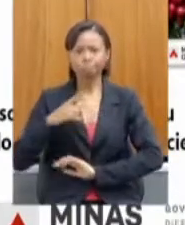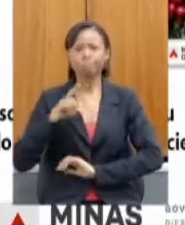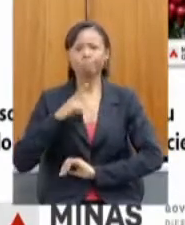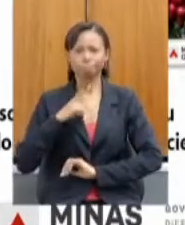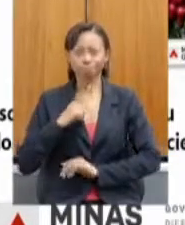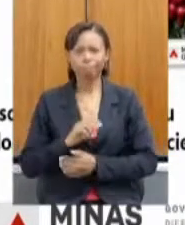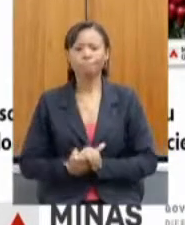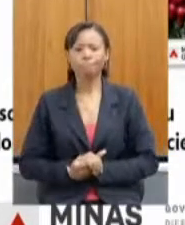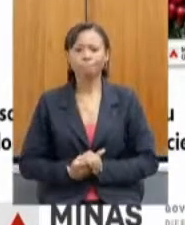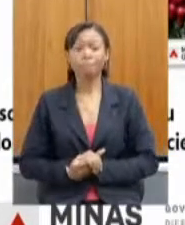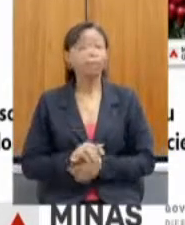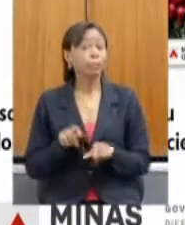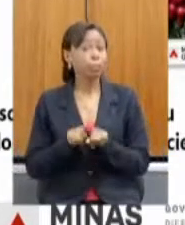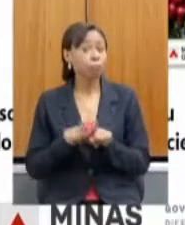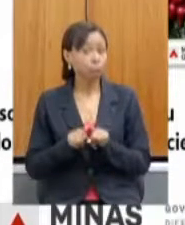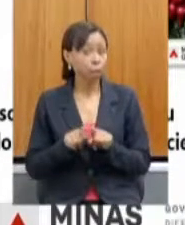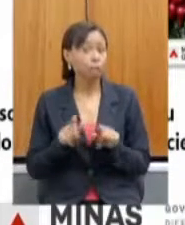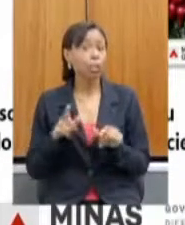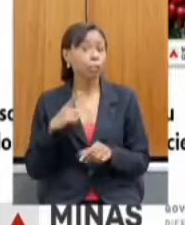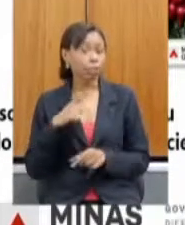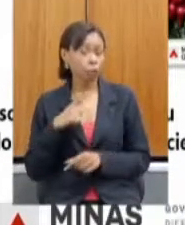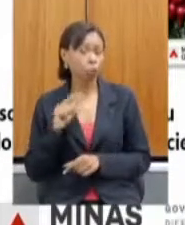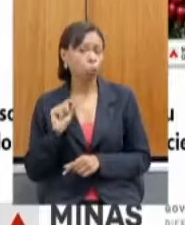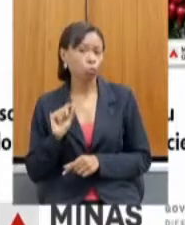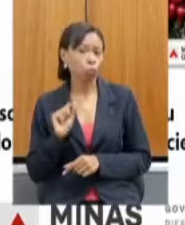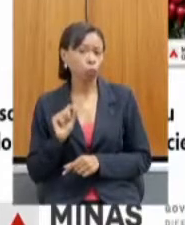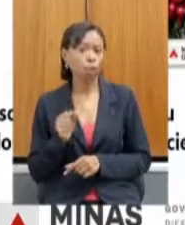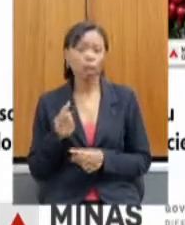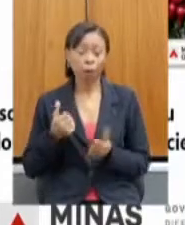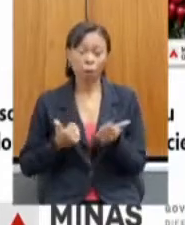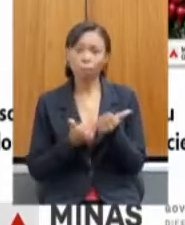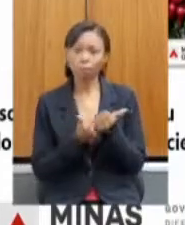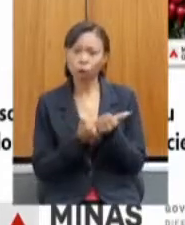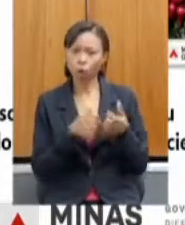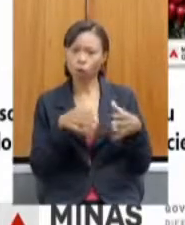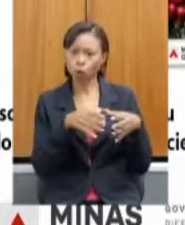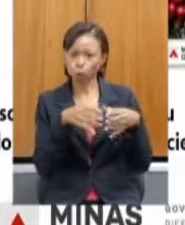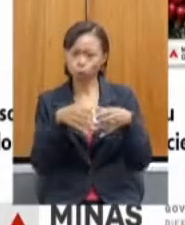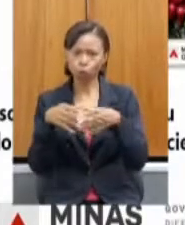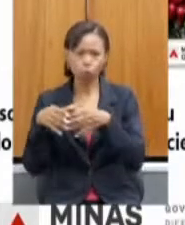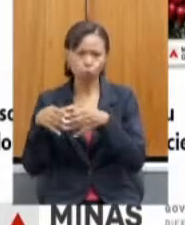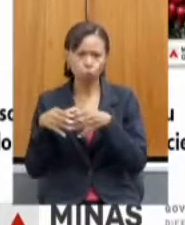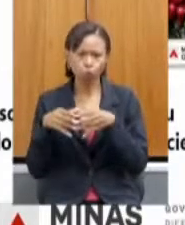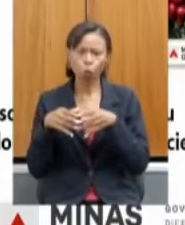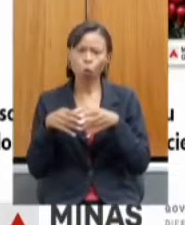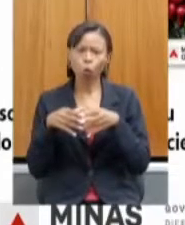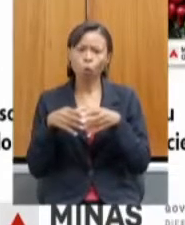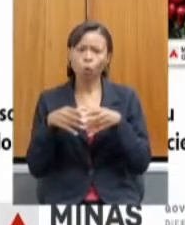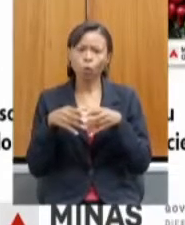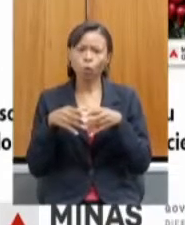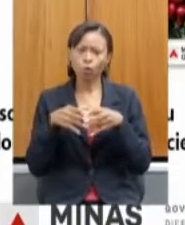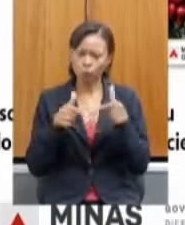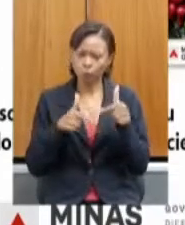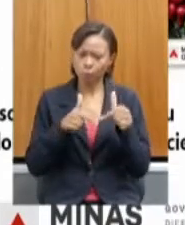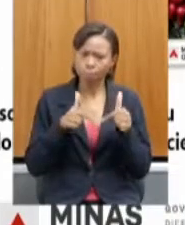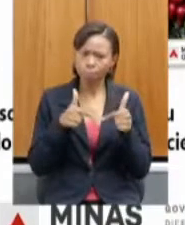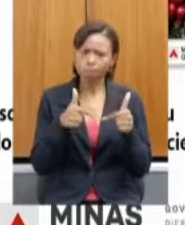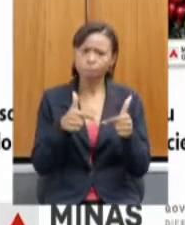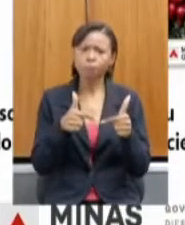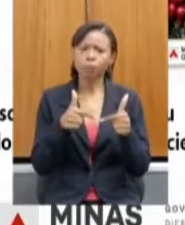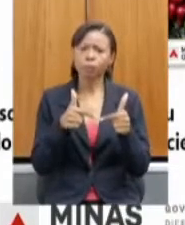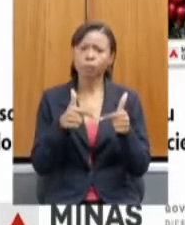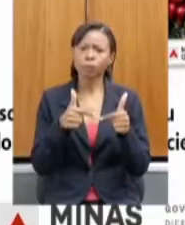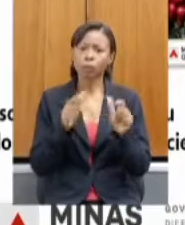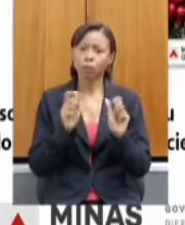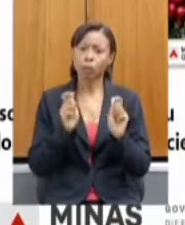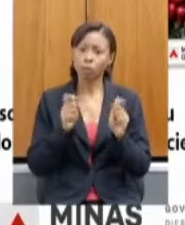Tivemos também, apoiando todo o setor produtivo para que fossem as seguras atividades, preservando o